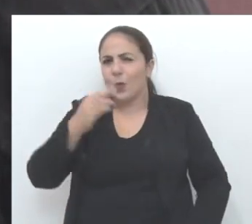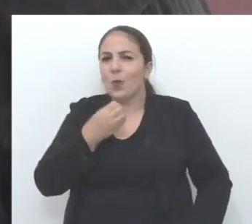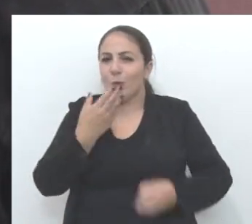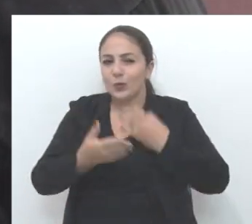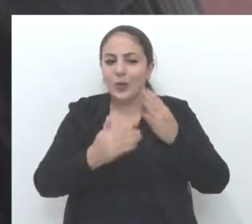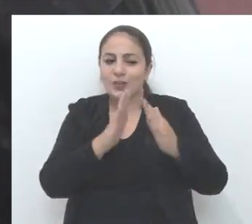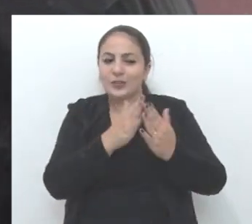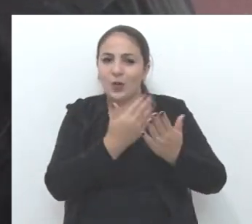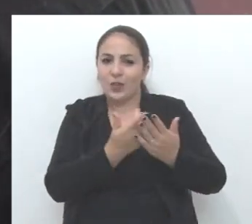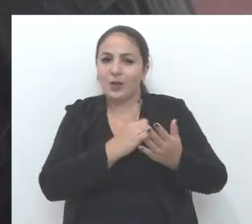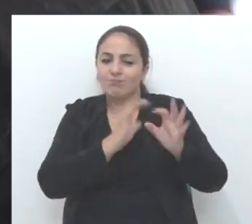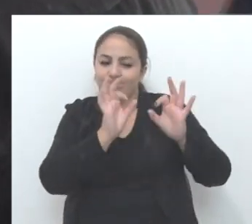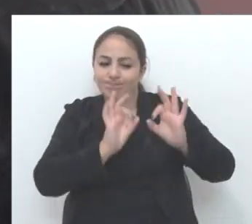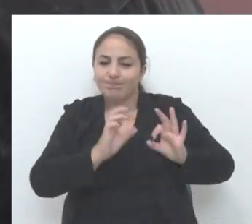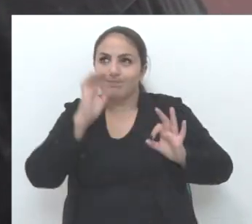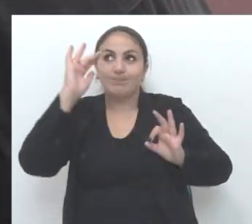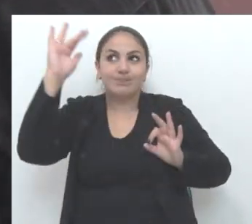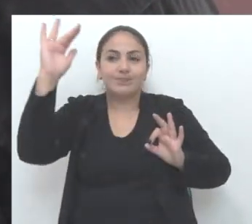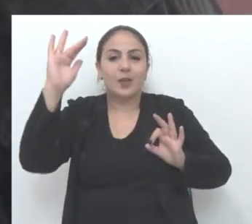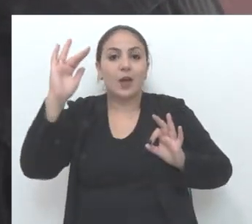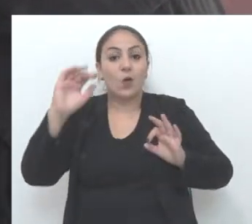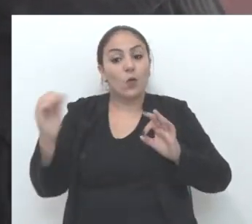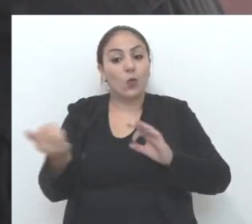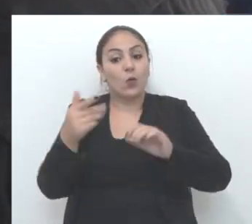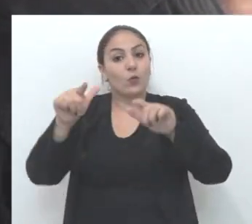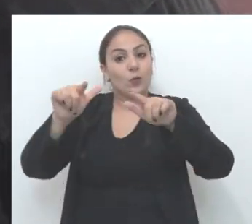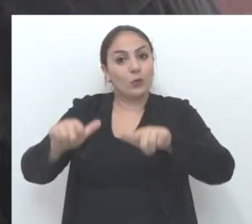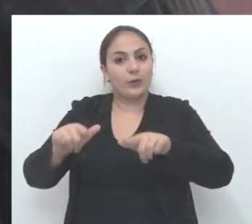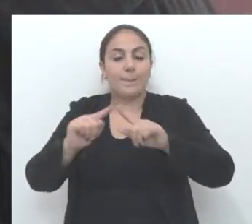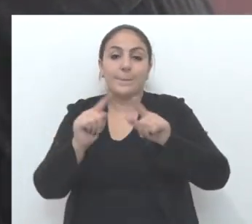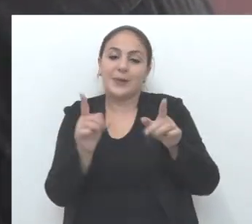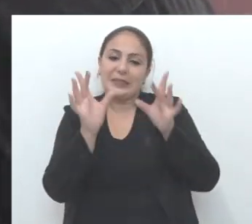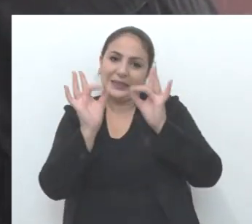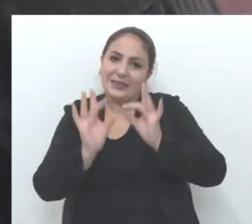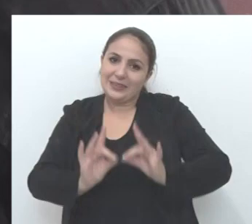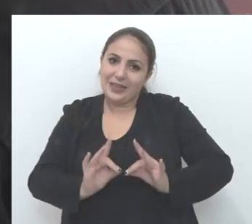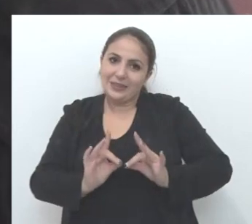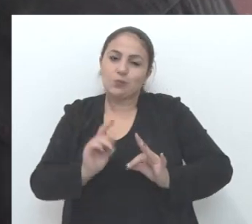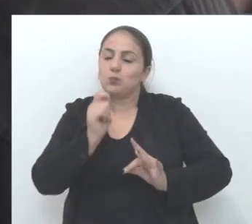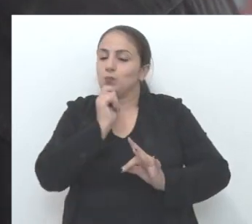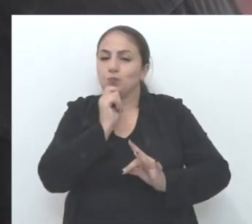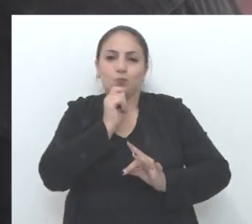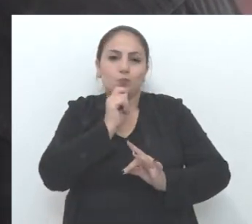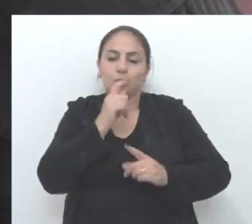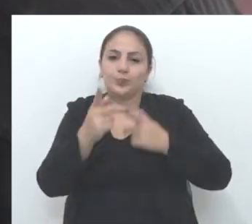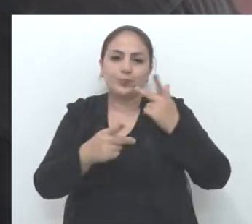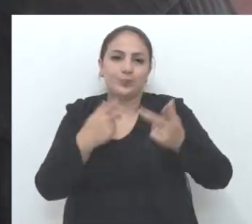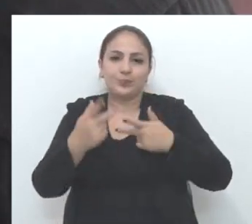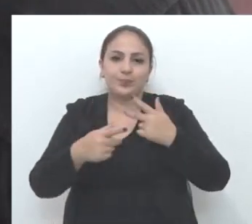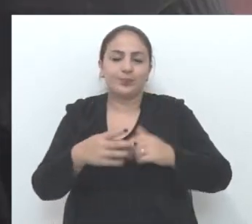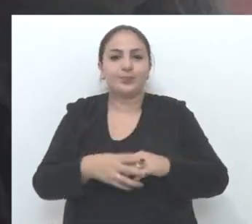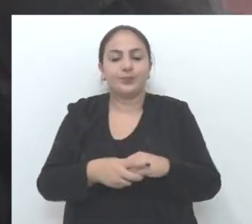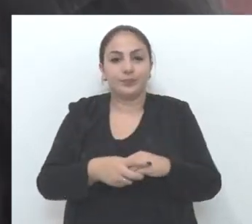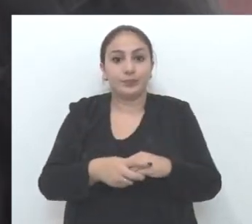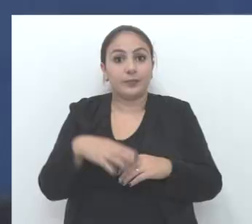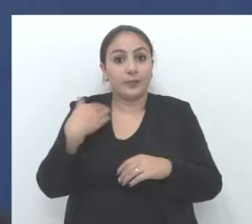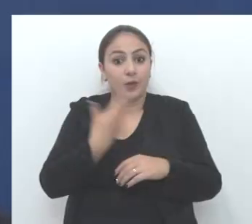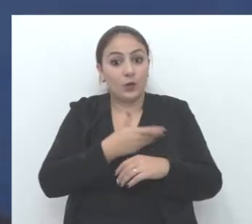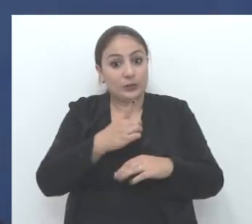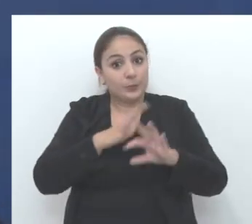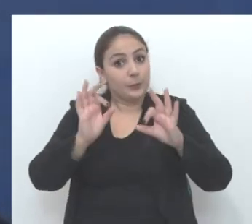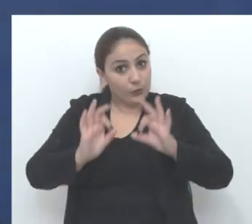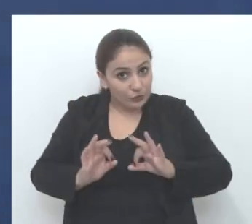diretora contou que a escola está planejando um novo espaço, mas os detalhes ainda não foram revelados.